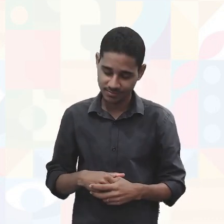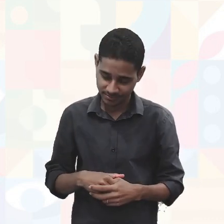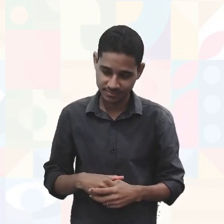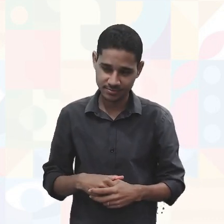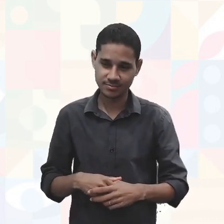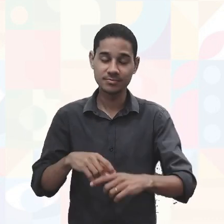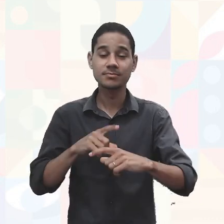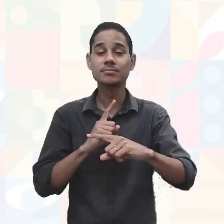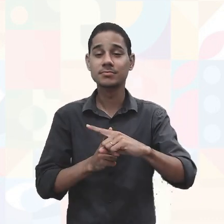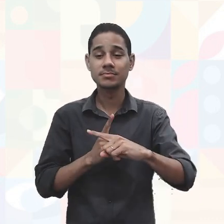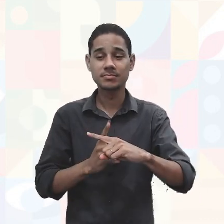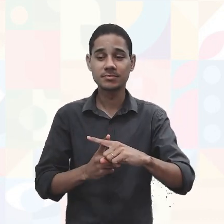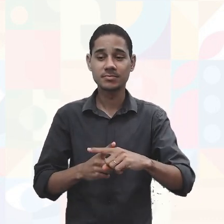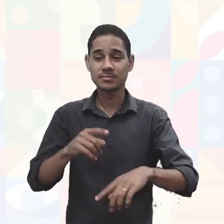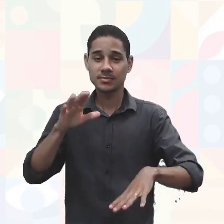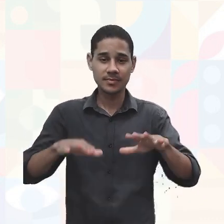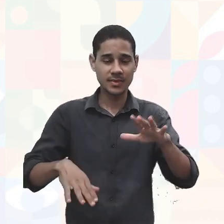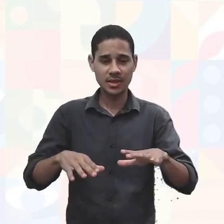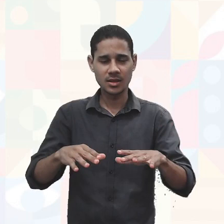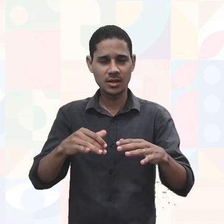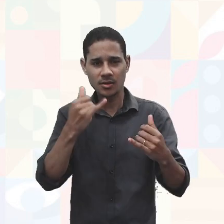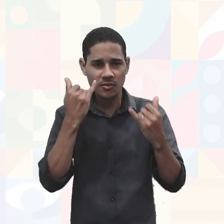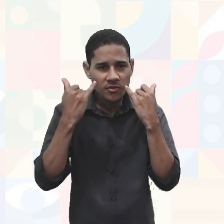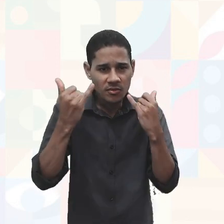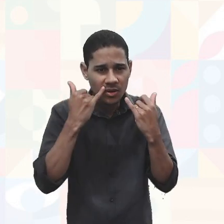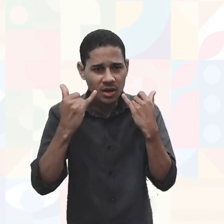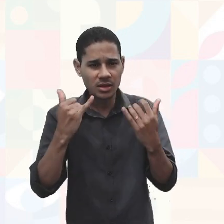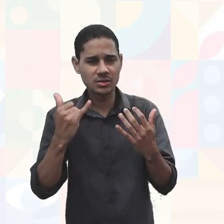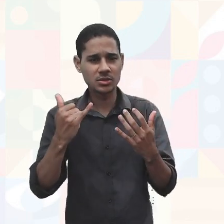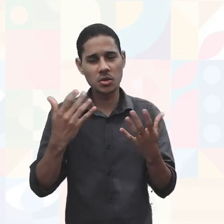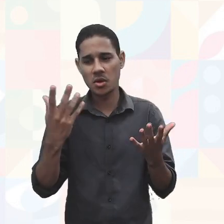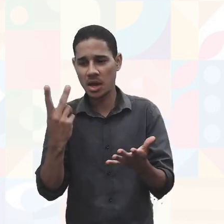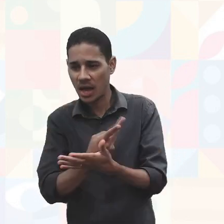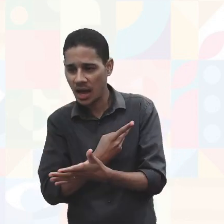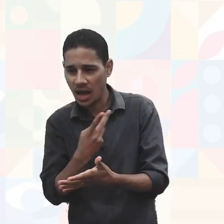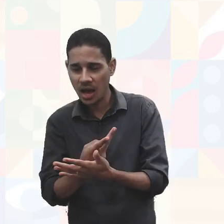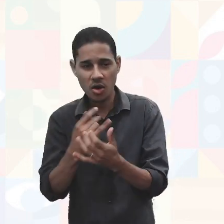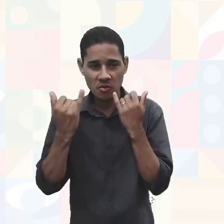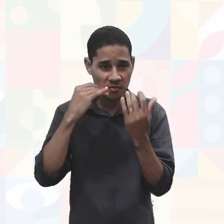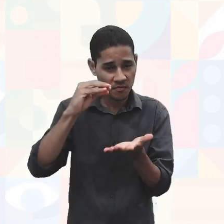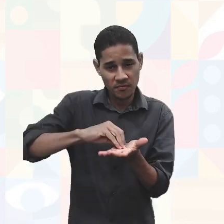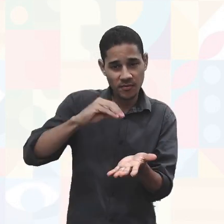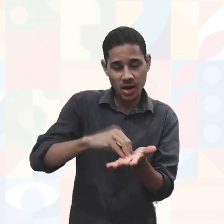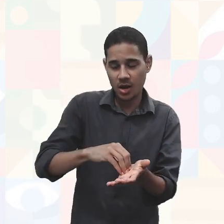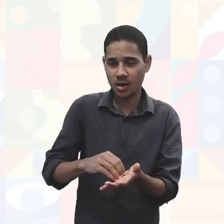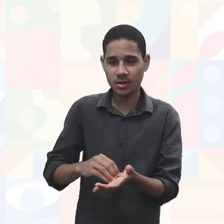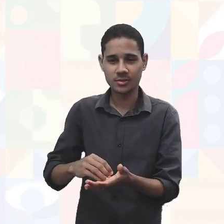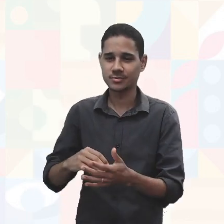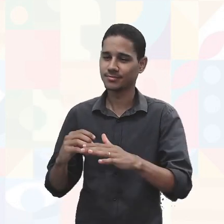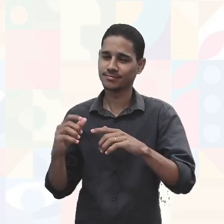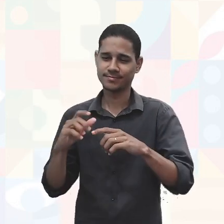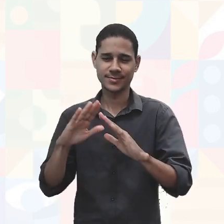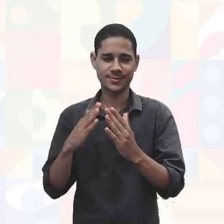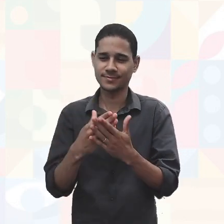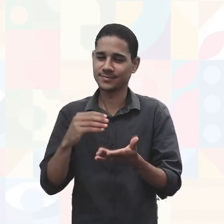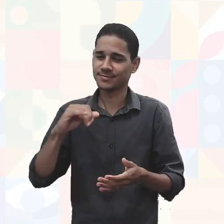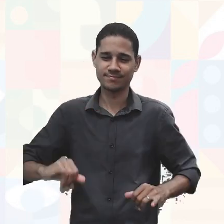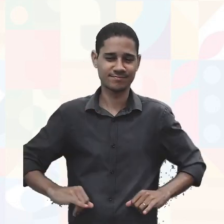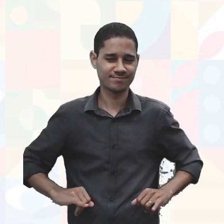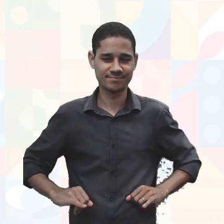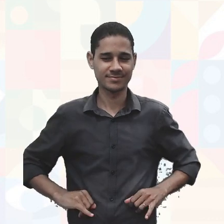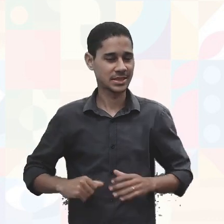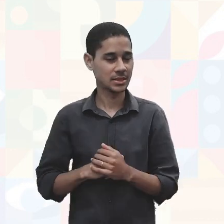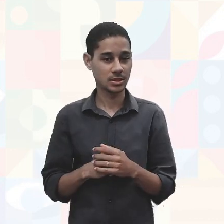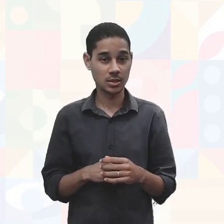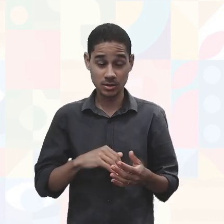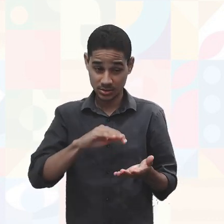às vezes a instituição sofre por falta de informação ou informação errada. Então, o secretário escolar tem que ser fiel, tem que